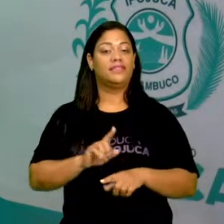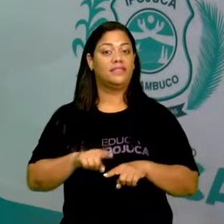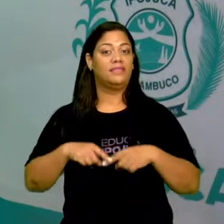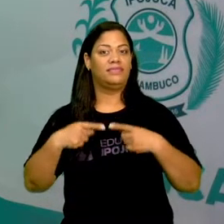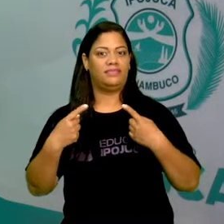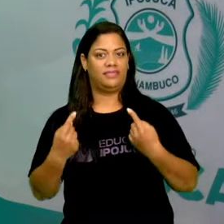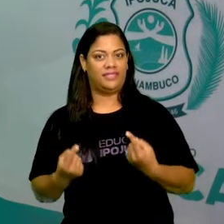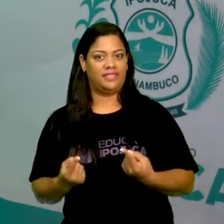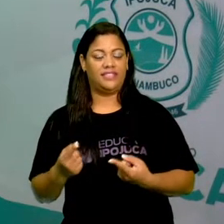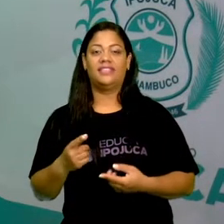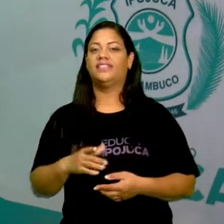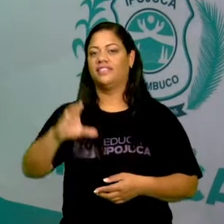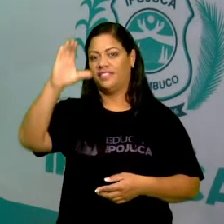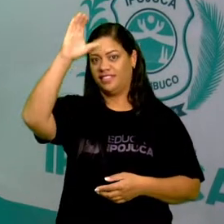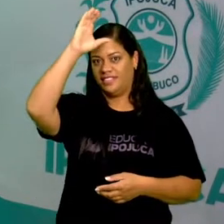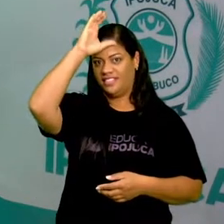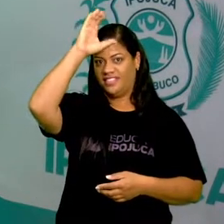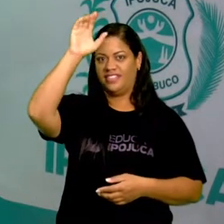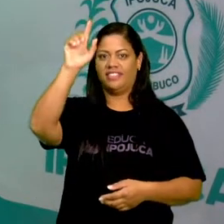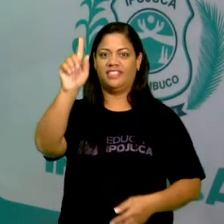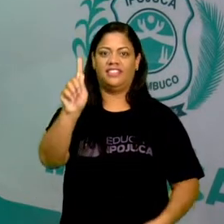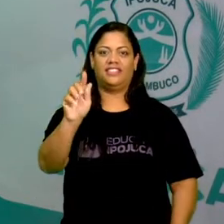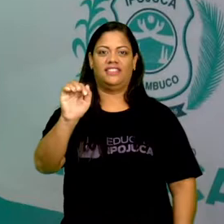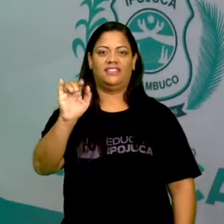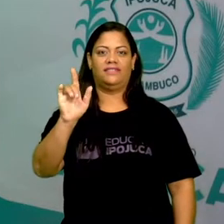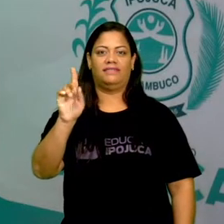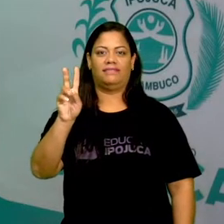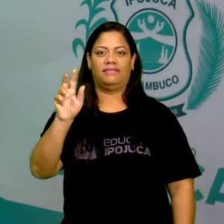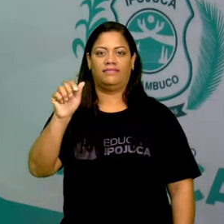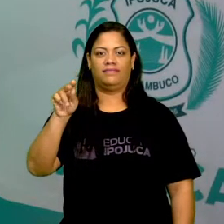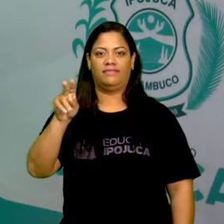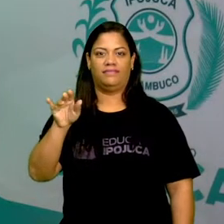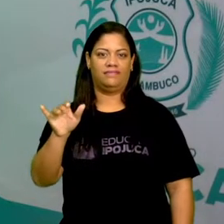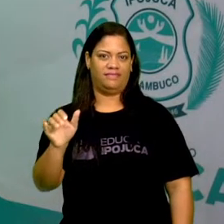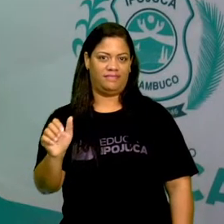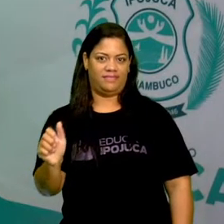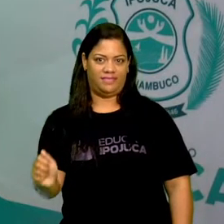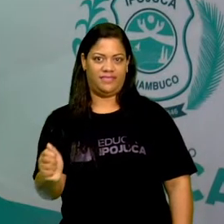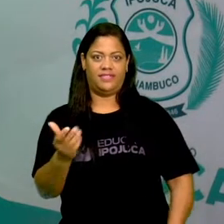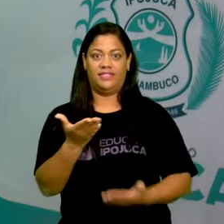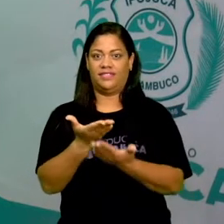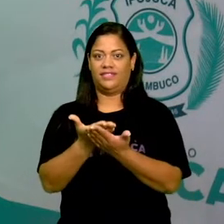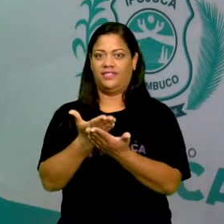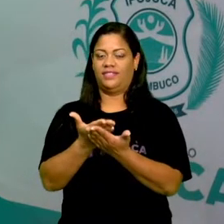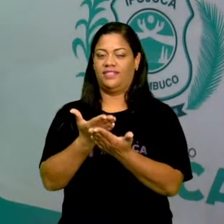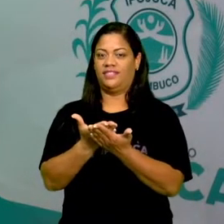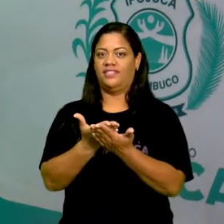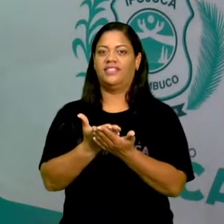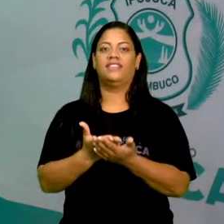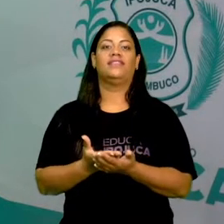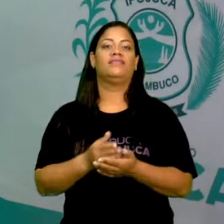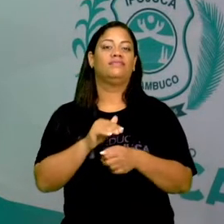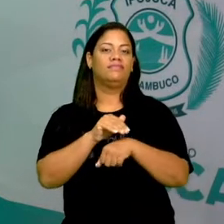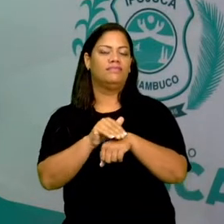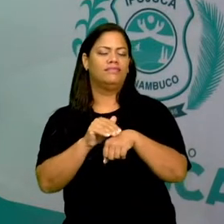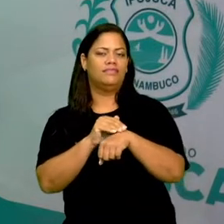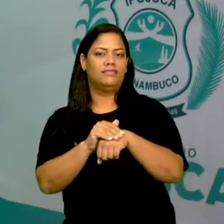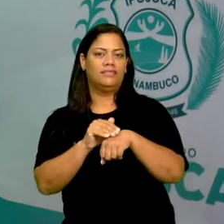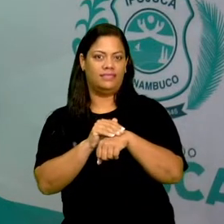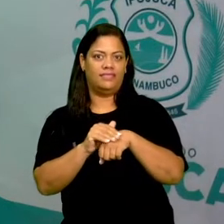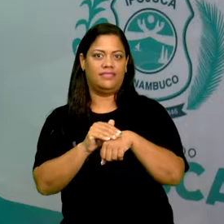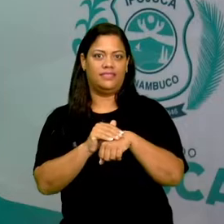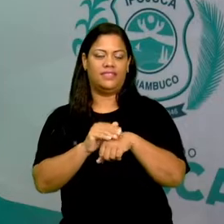vez, Tia Gilvânia Gomes está com vocês em uma aula na qual vamos falar sobre